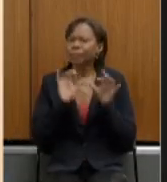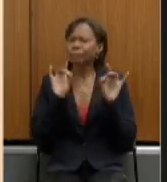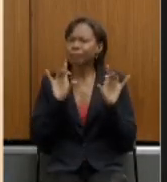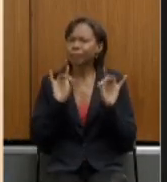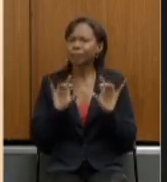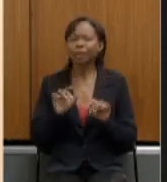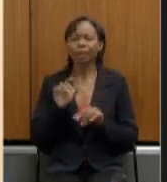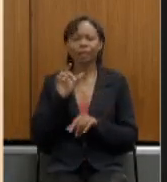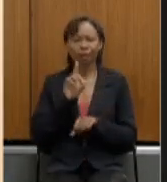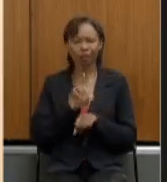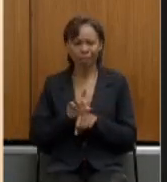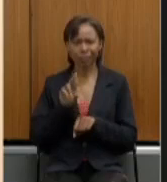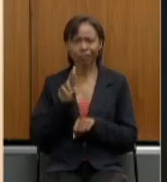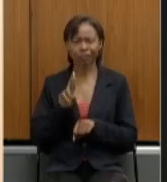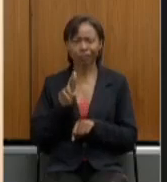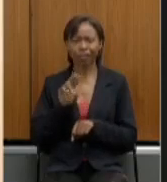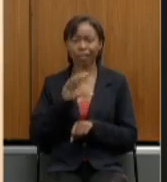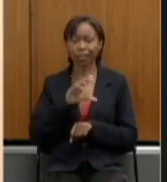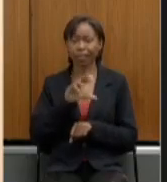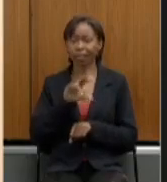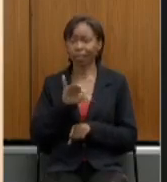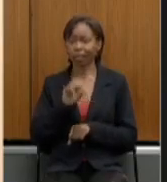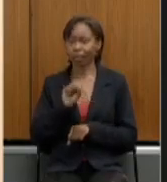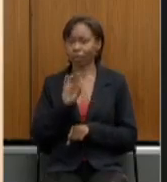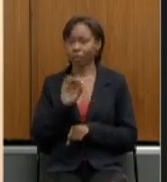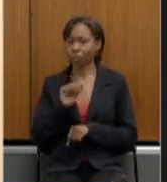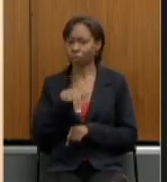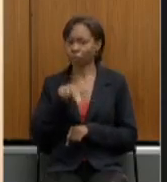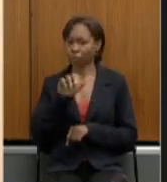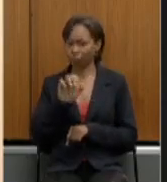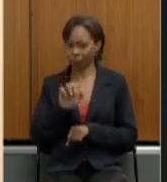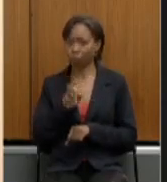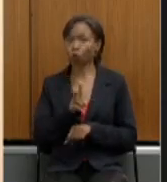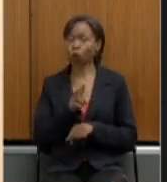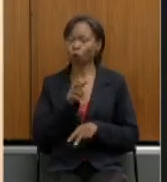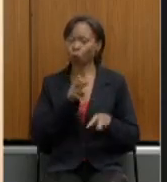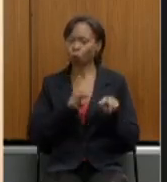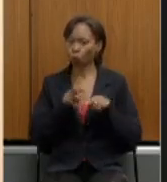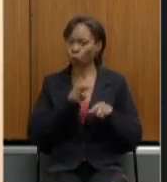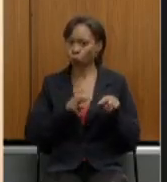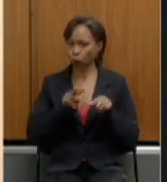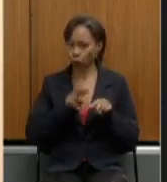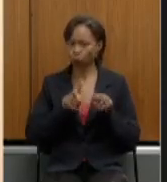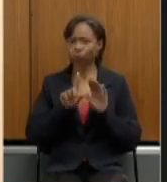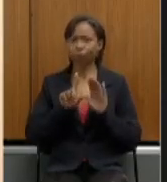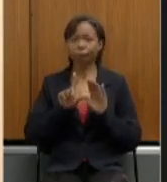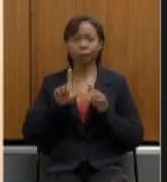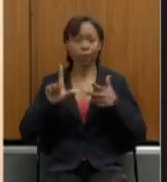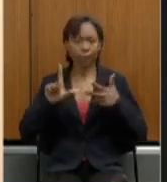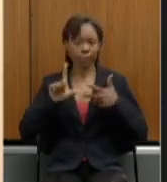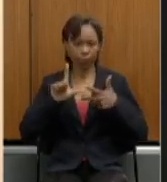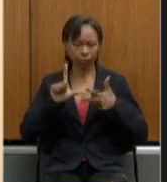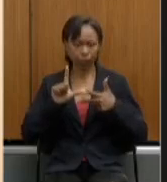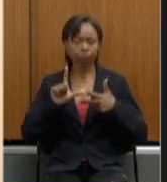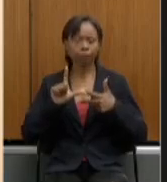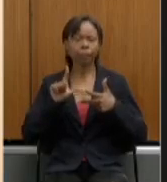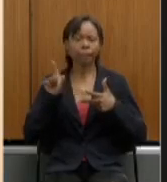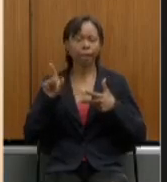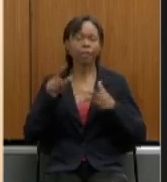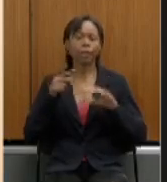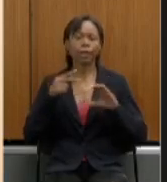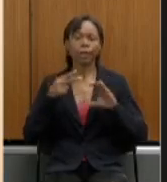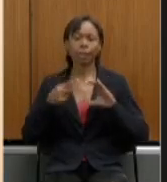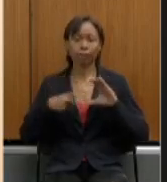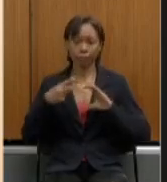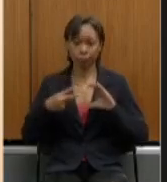doutora Cristiane Galvão consultora legislativa da Câmara também a deputada